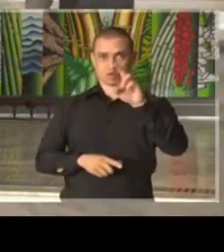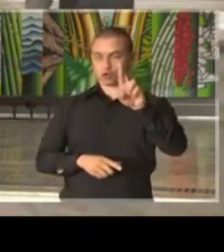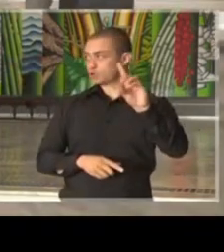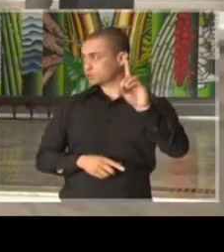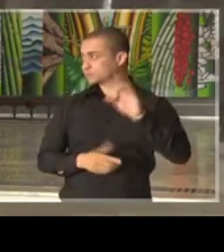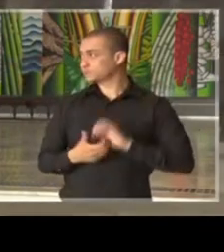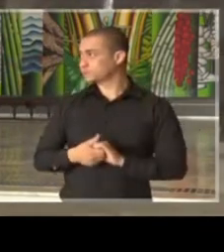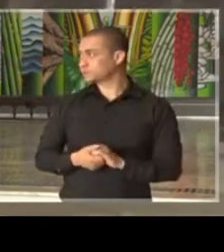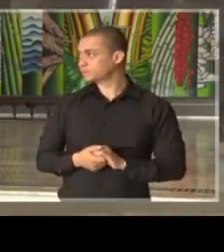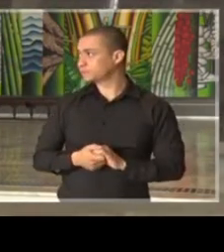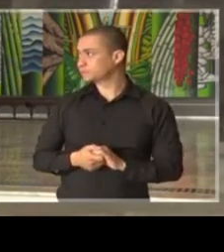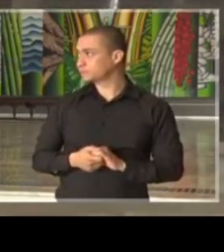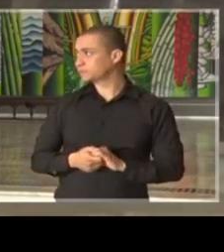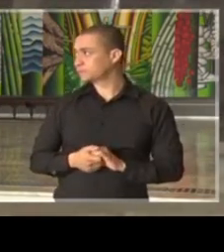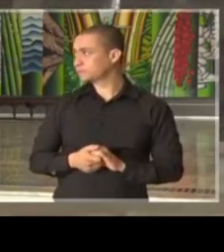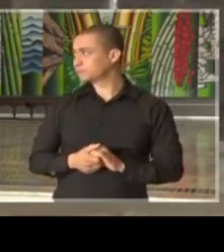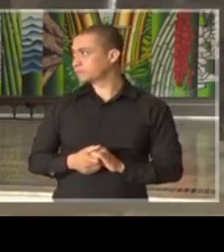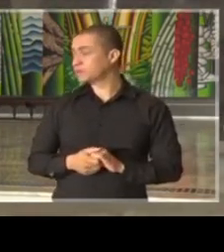Pois não,